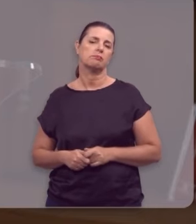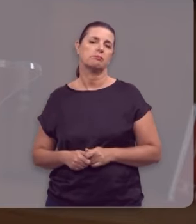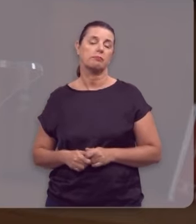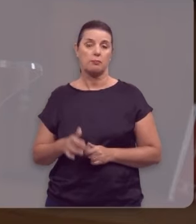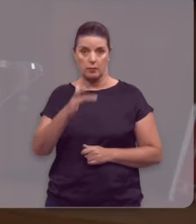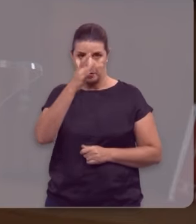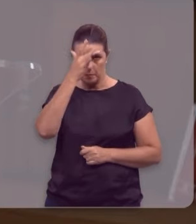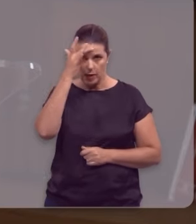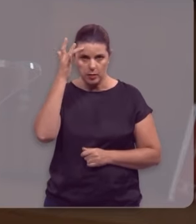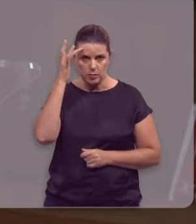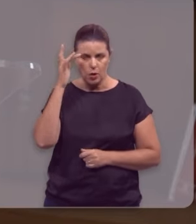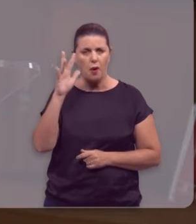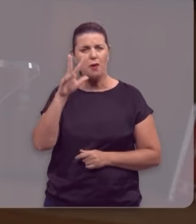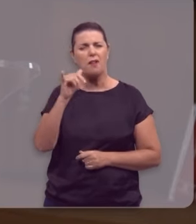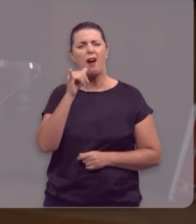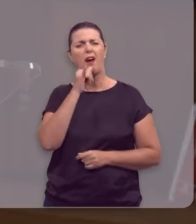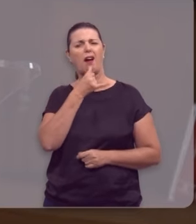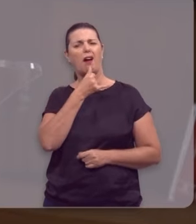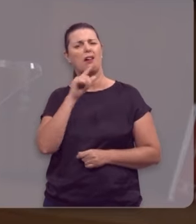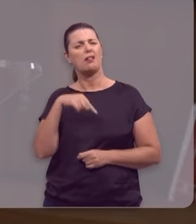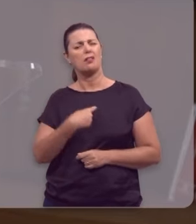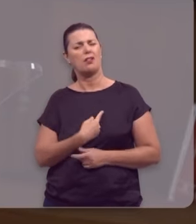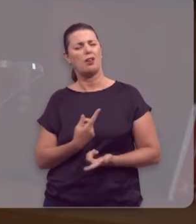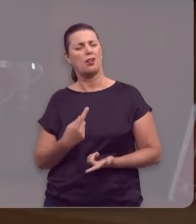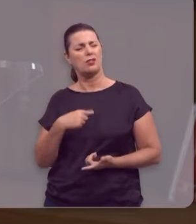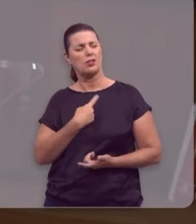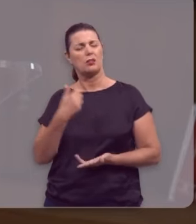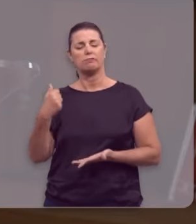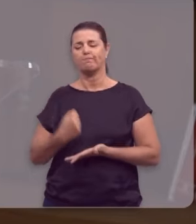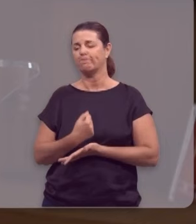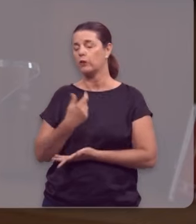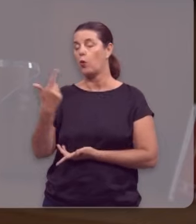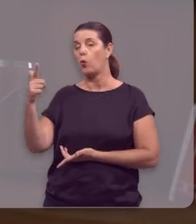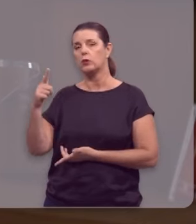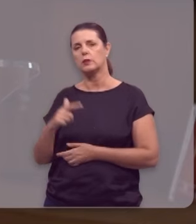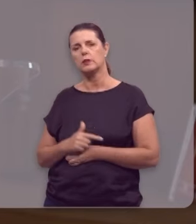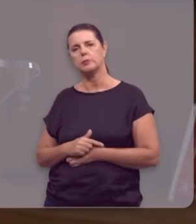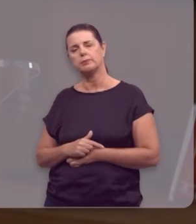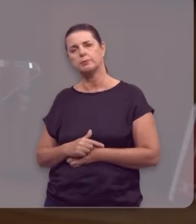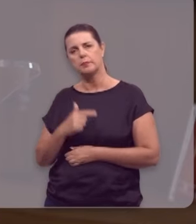As pessoas vão nos decepcionar e nós vamos decepcionar as pessoas.